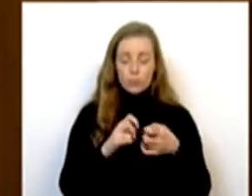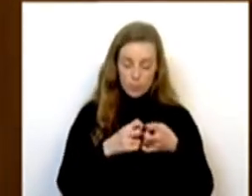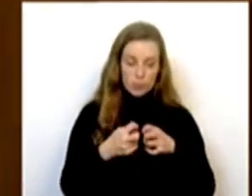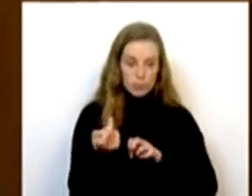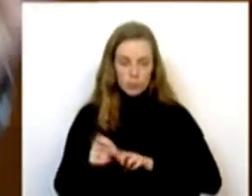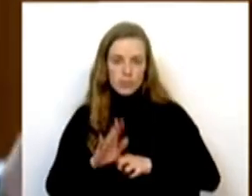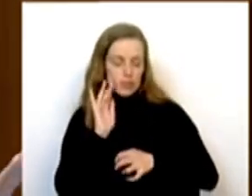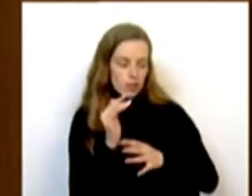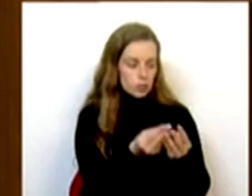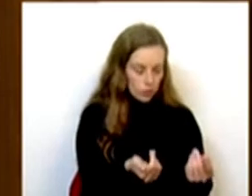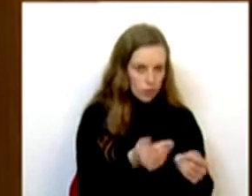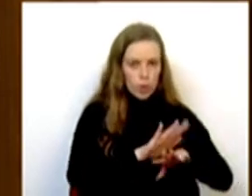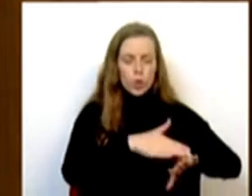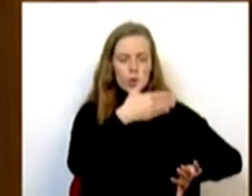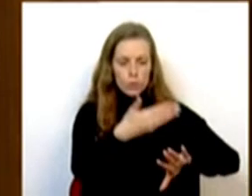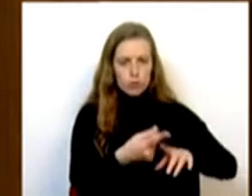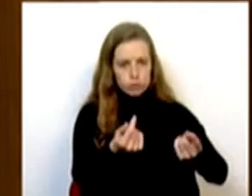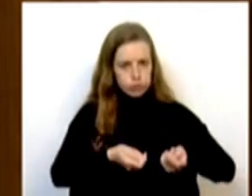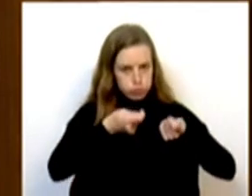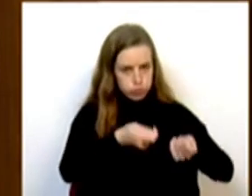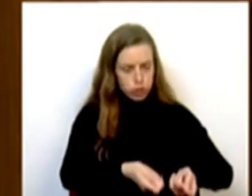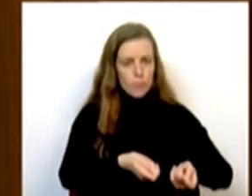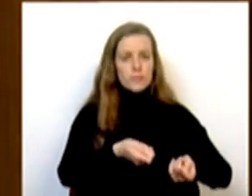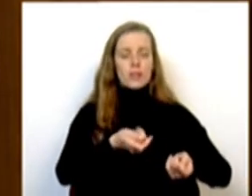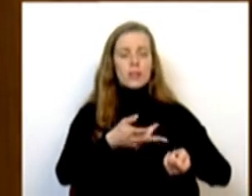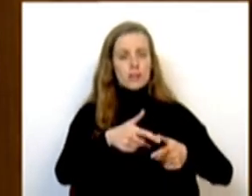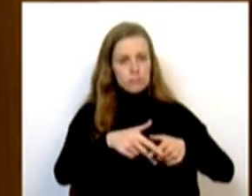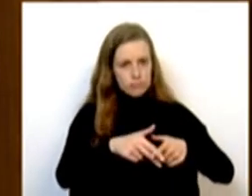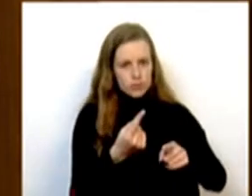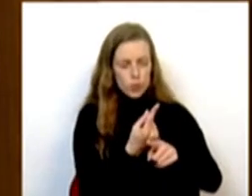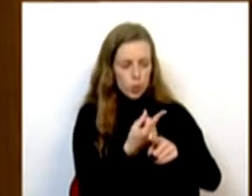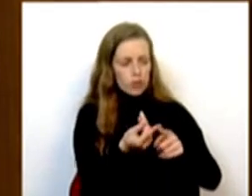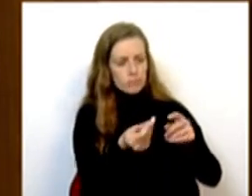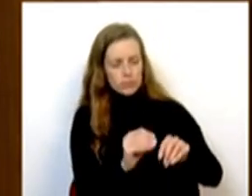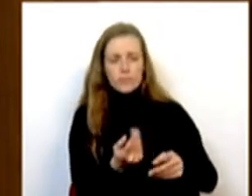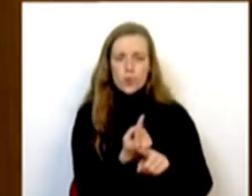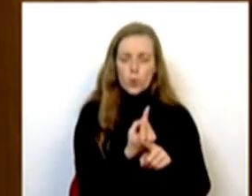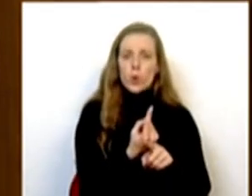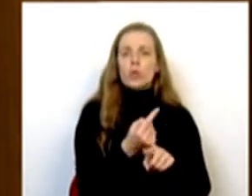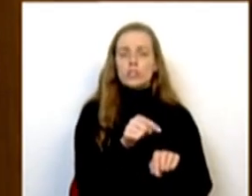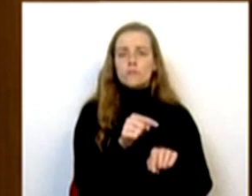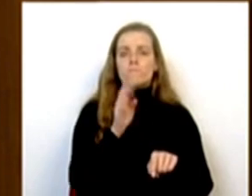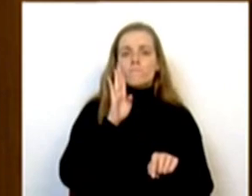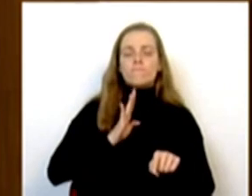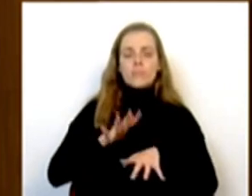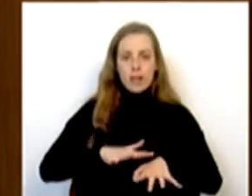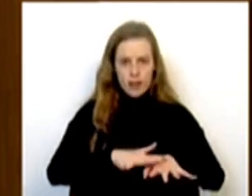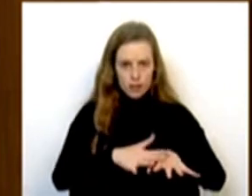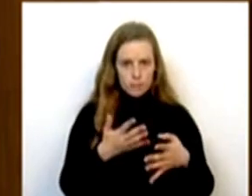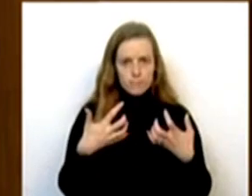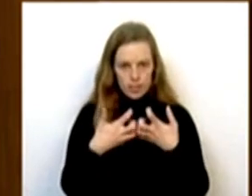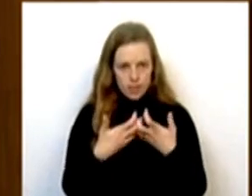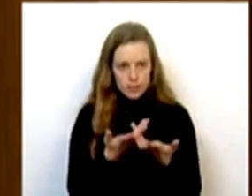duplicando as verbas em manutenção, em reposição das reservas de guerra. Isto quanto às questões de